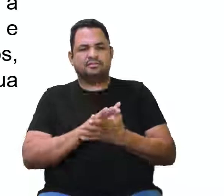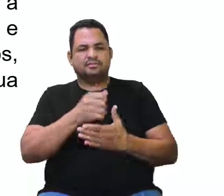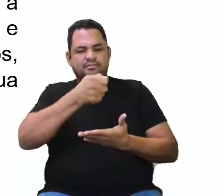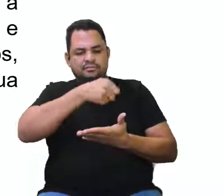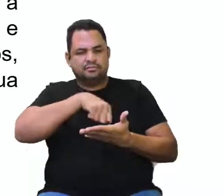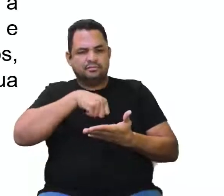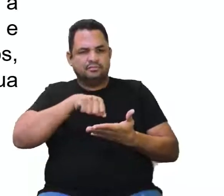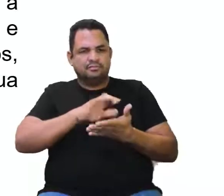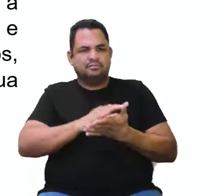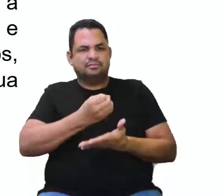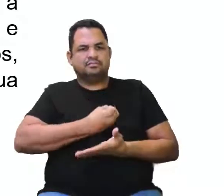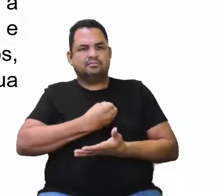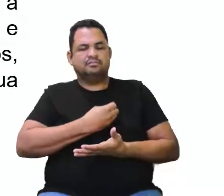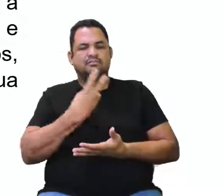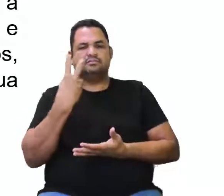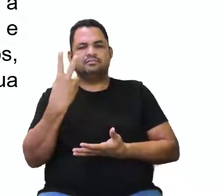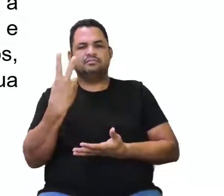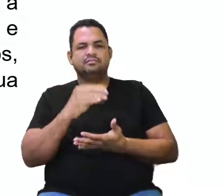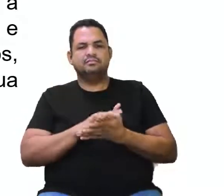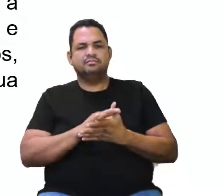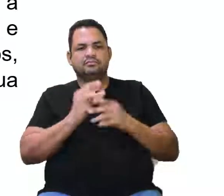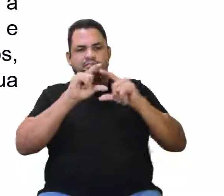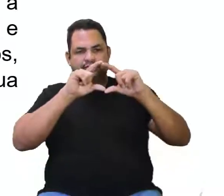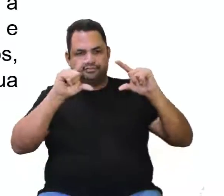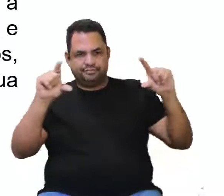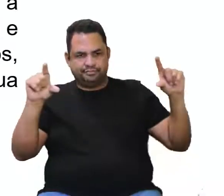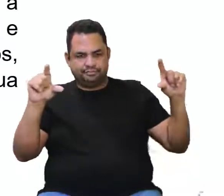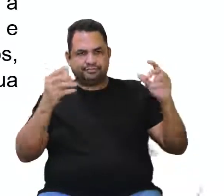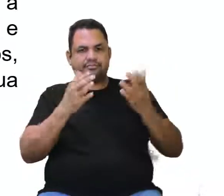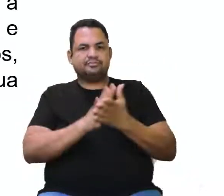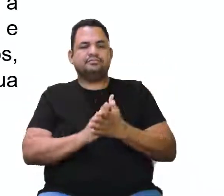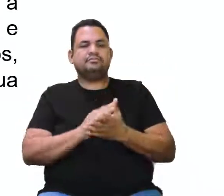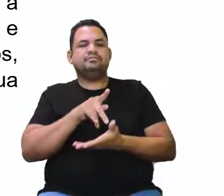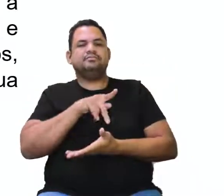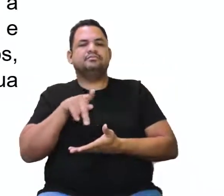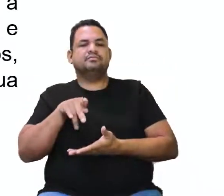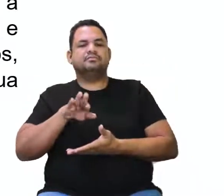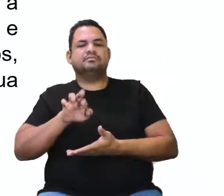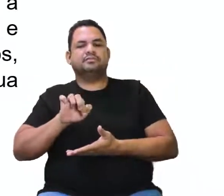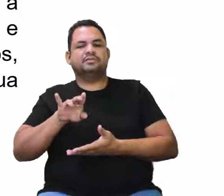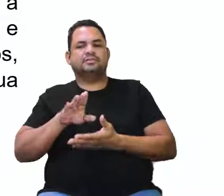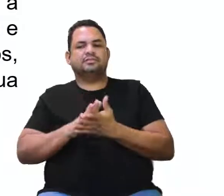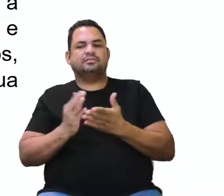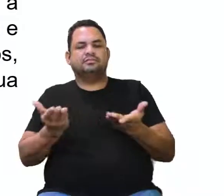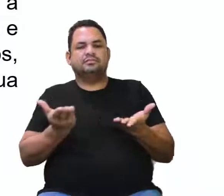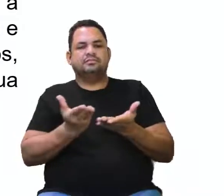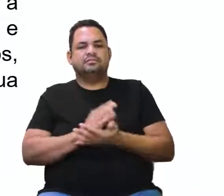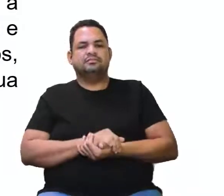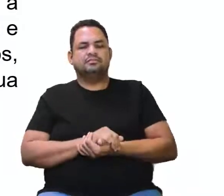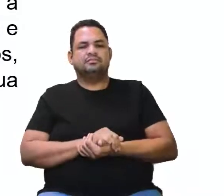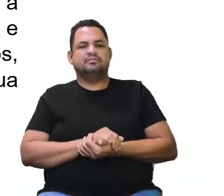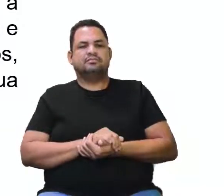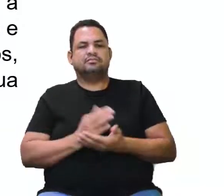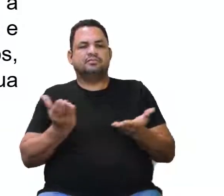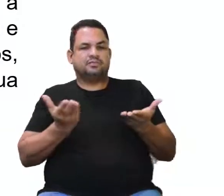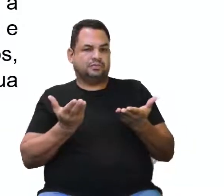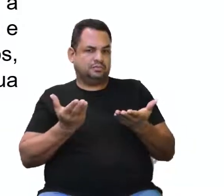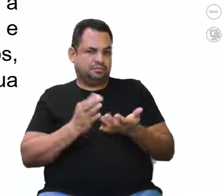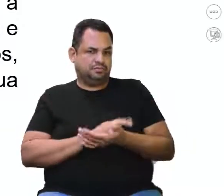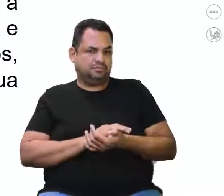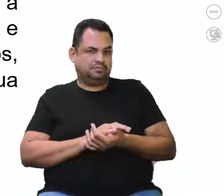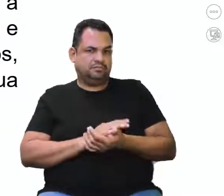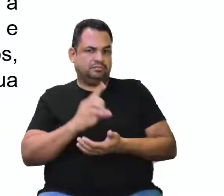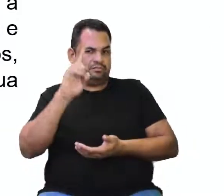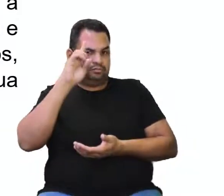correção, questão 2, enunciado na tela aí para você, professora Iris. Vamos lá, então. Na atualidade,